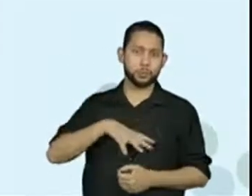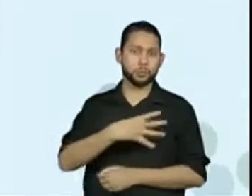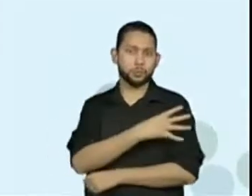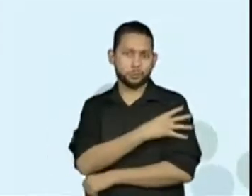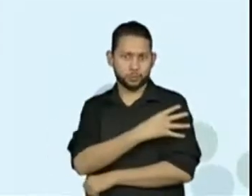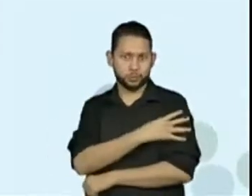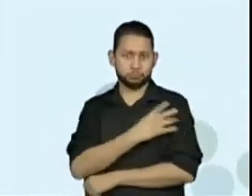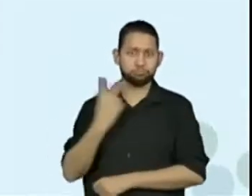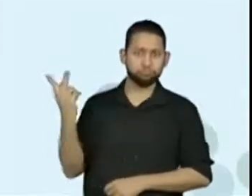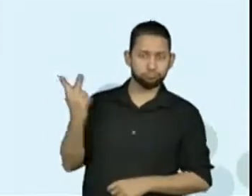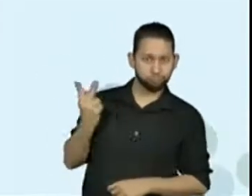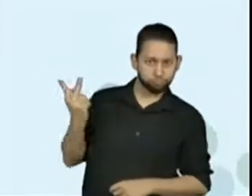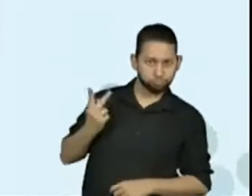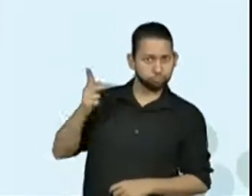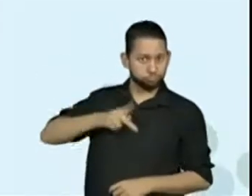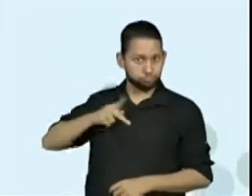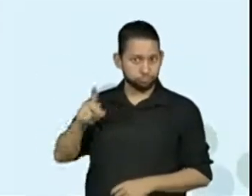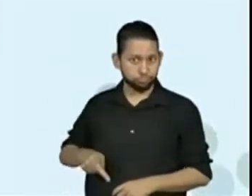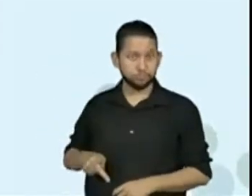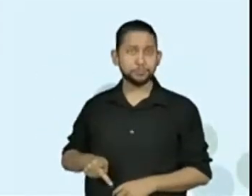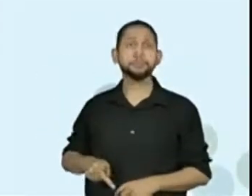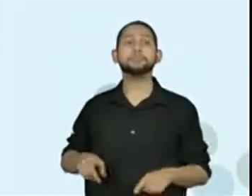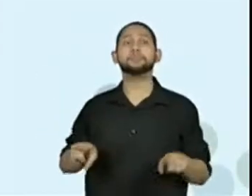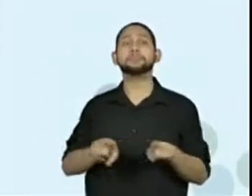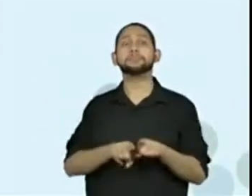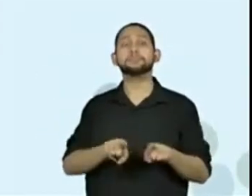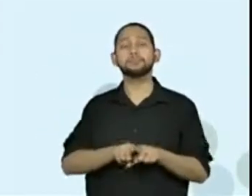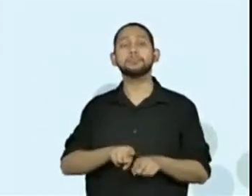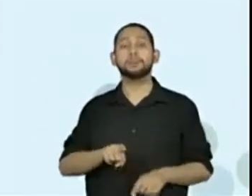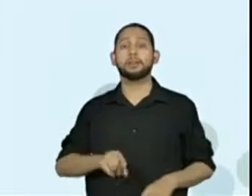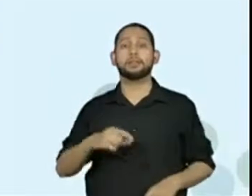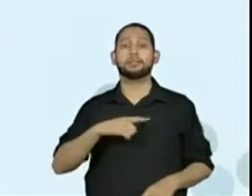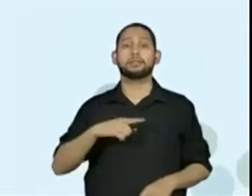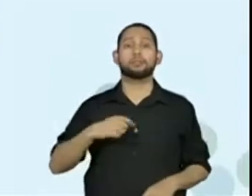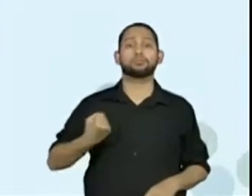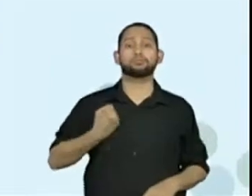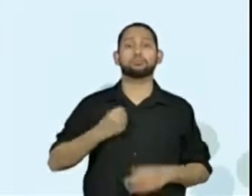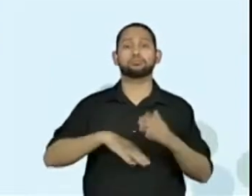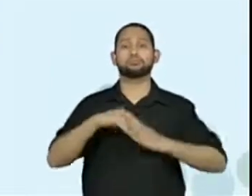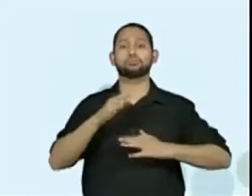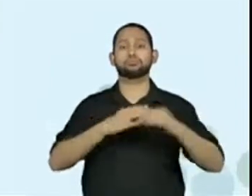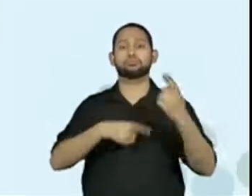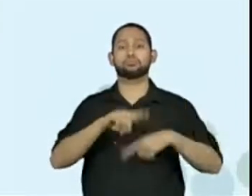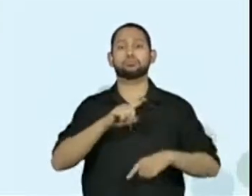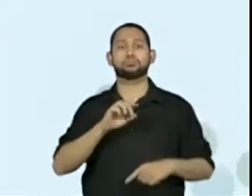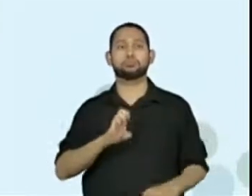professoras Joyce Andrade e Juliana Nadeu. O código da habilidade é